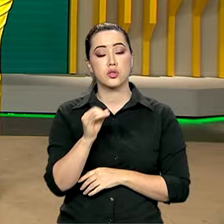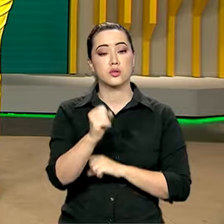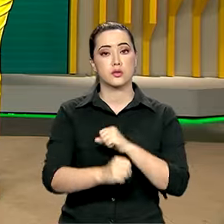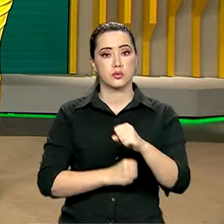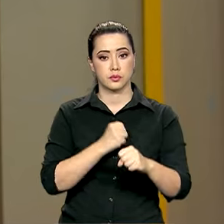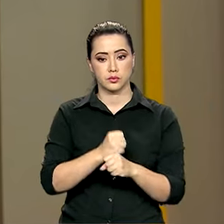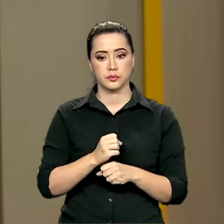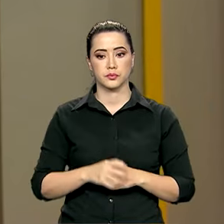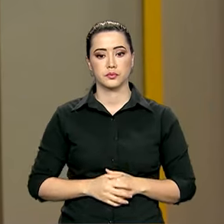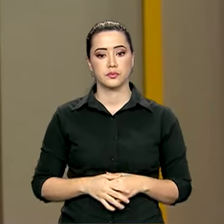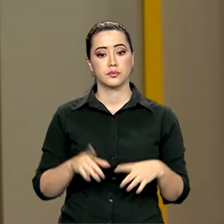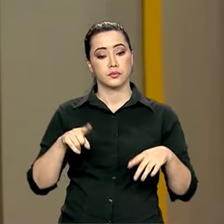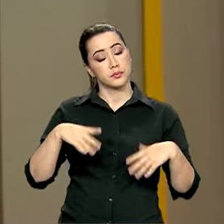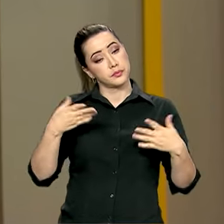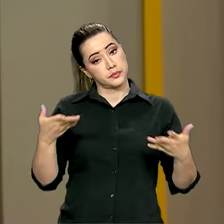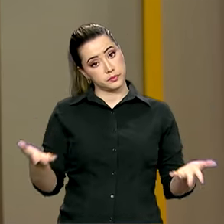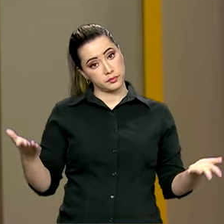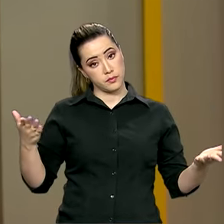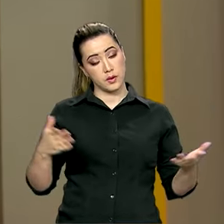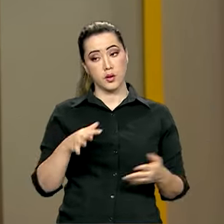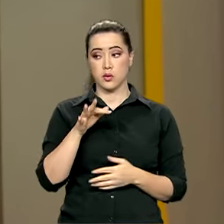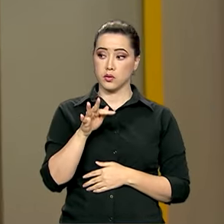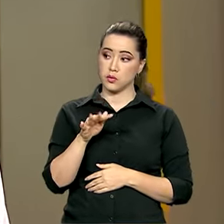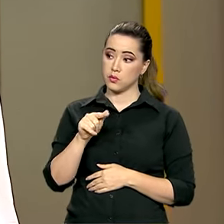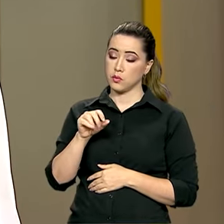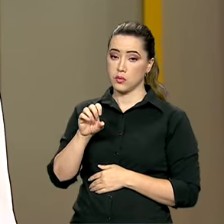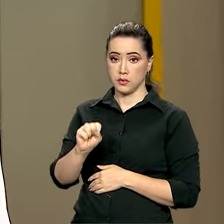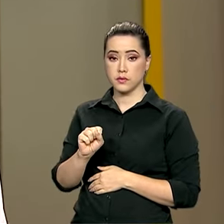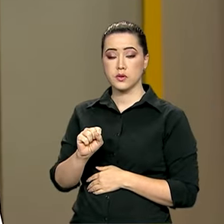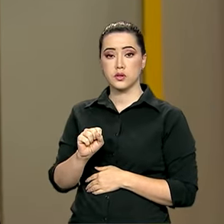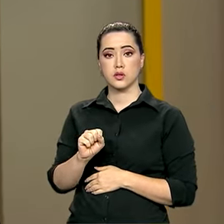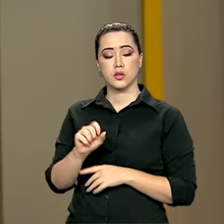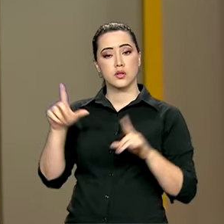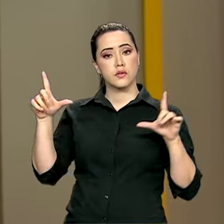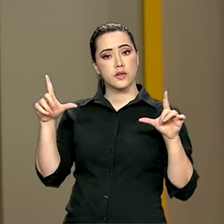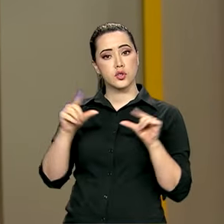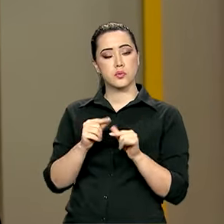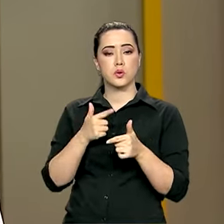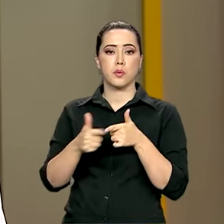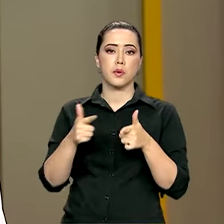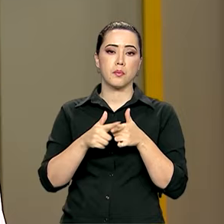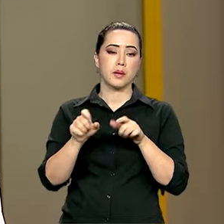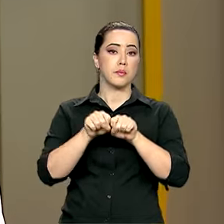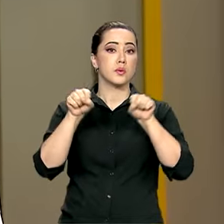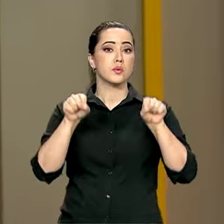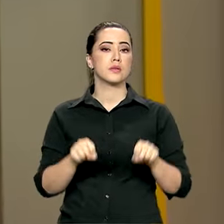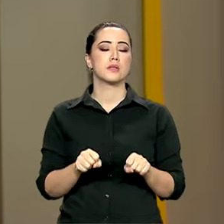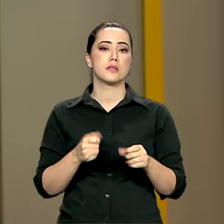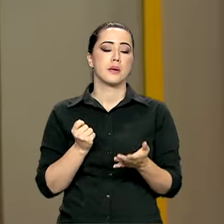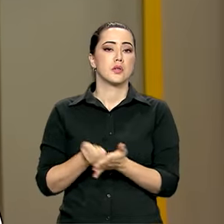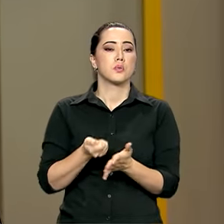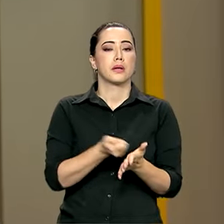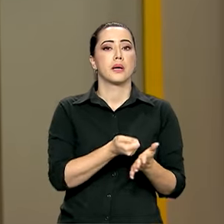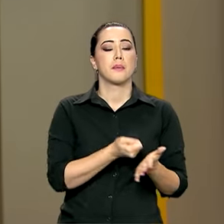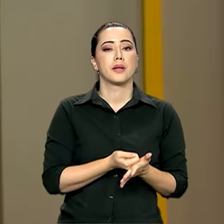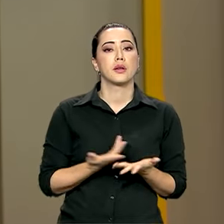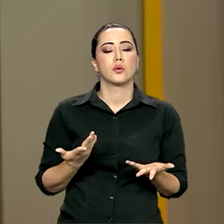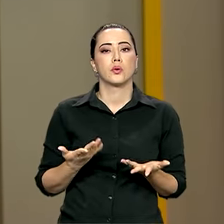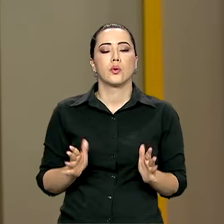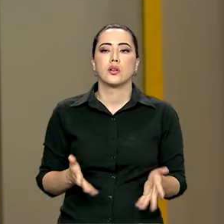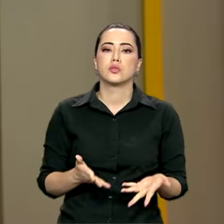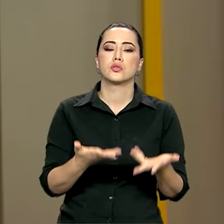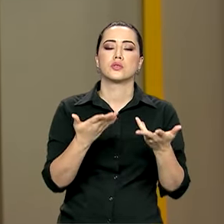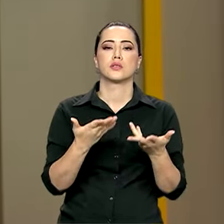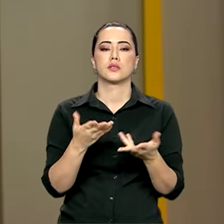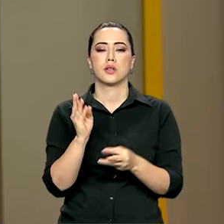que vem, Ana. É isso, o FGTS Digital vai reduzir falhas no sistema de cobrança e pagamento, agilizar